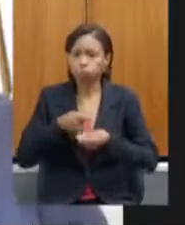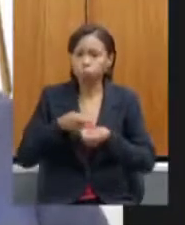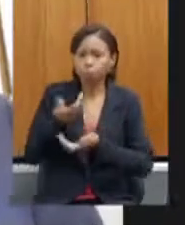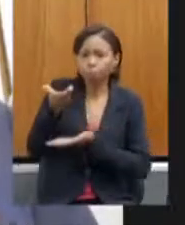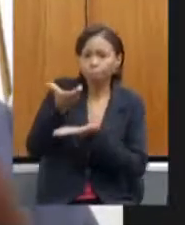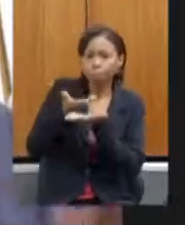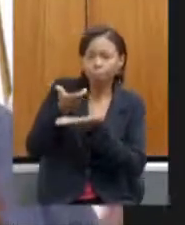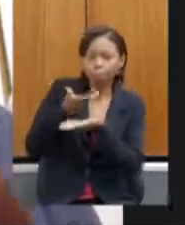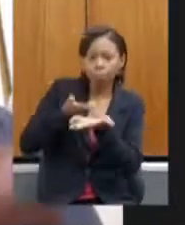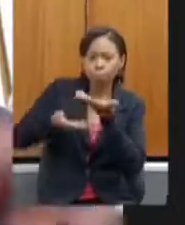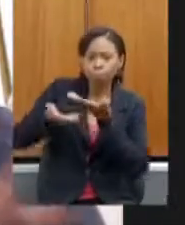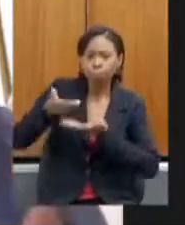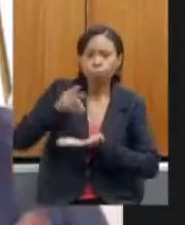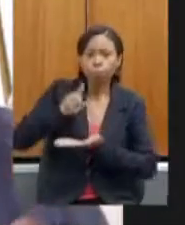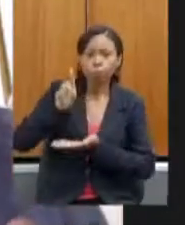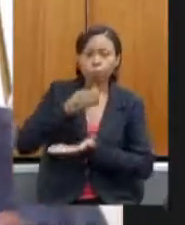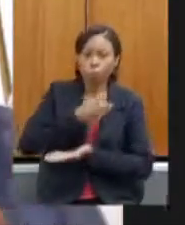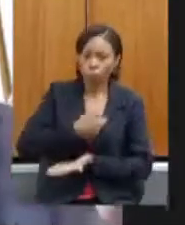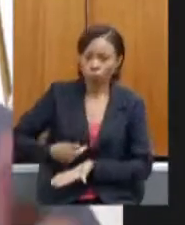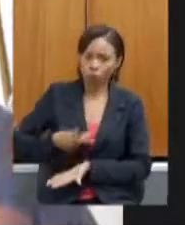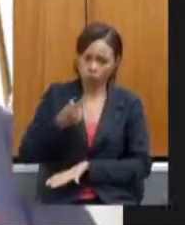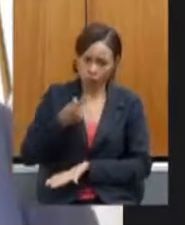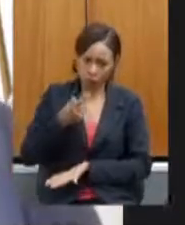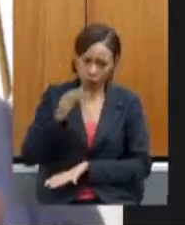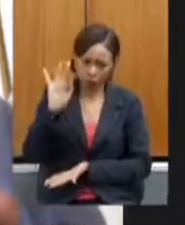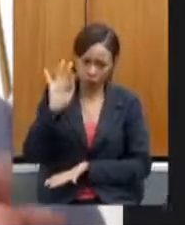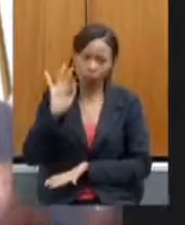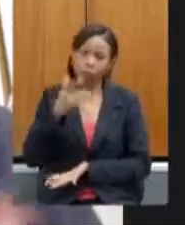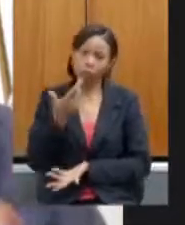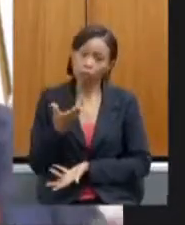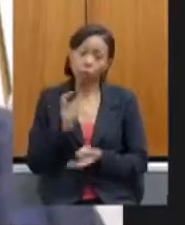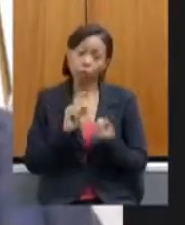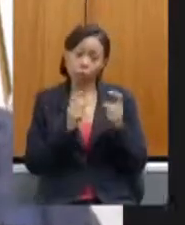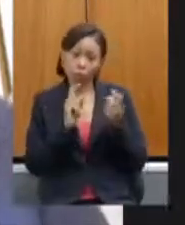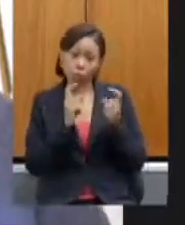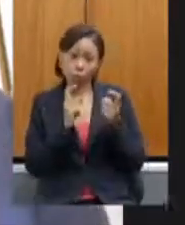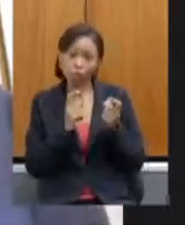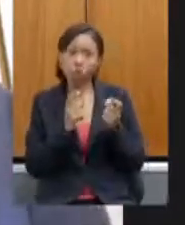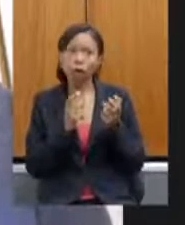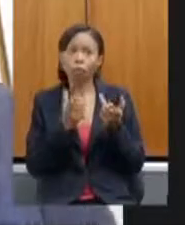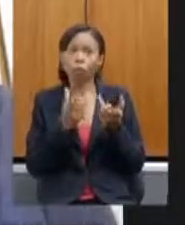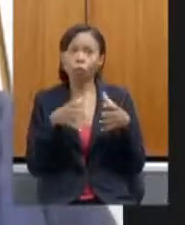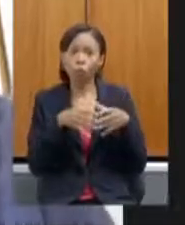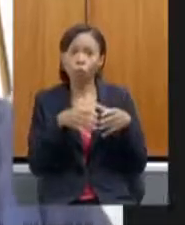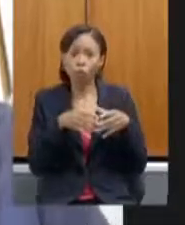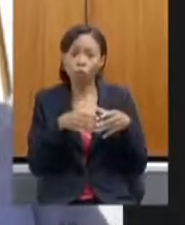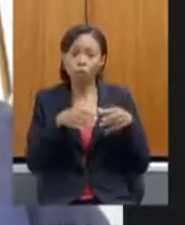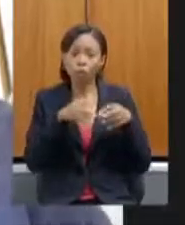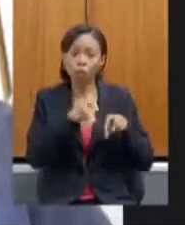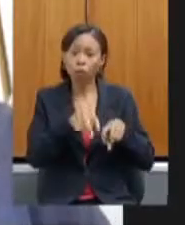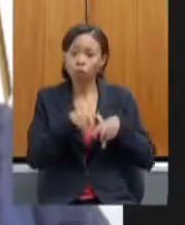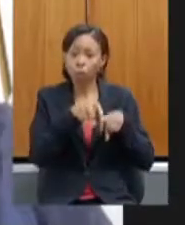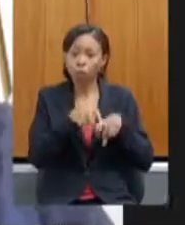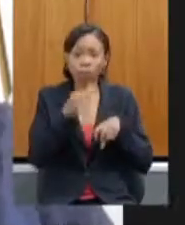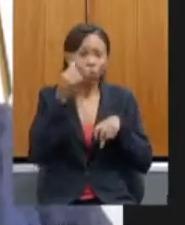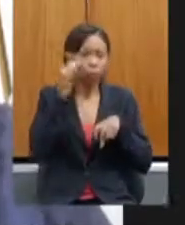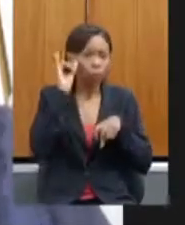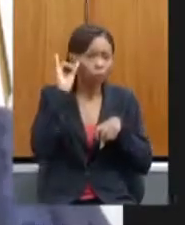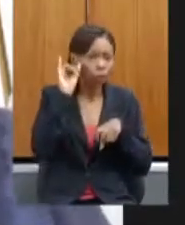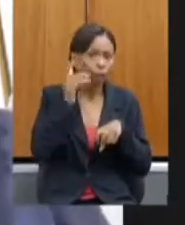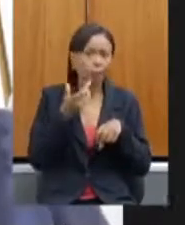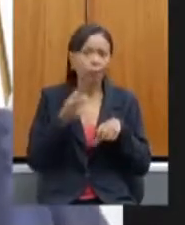eu acho que uma reunião da comissão de agronegócio de agropecuária com a presença da nossa secretária Ana Maria